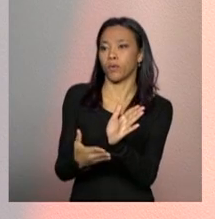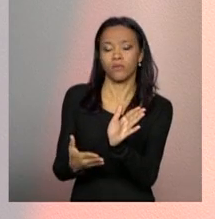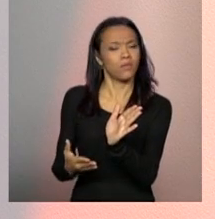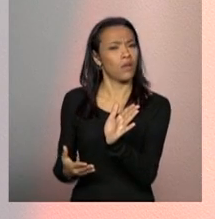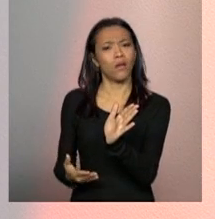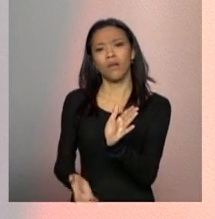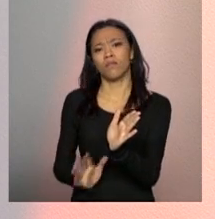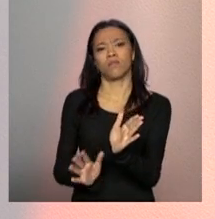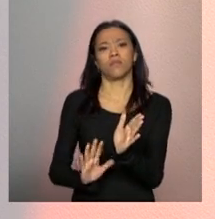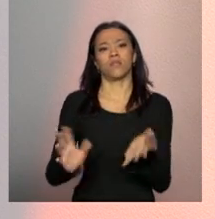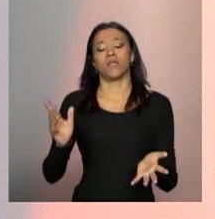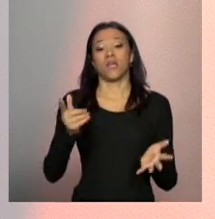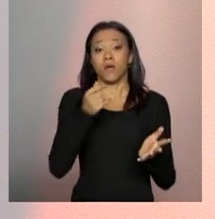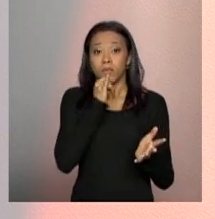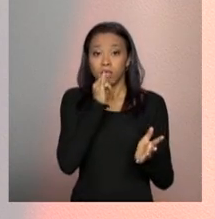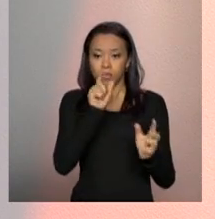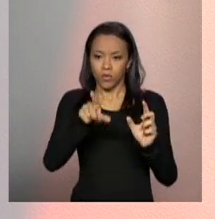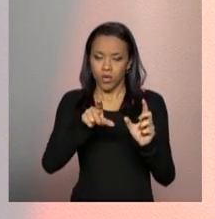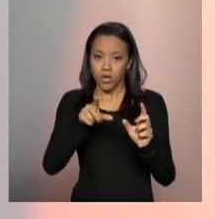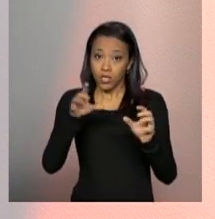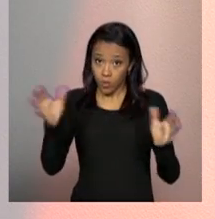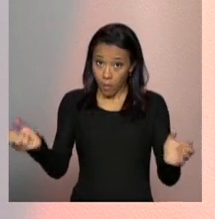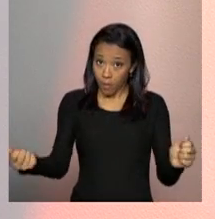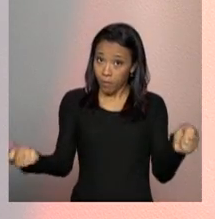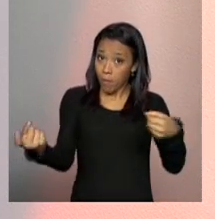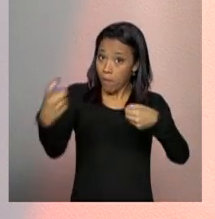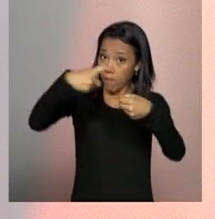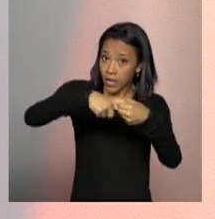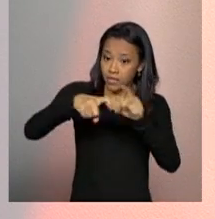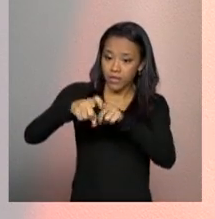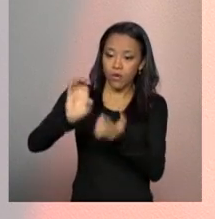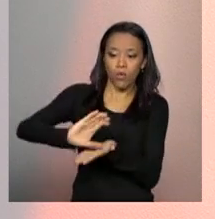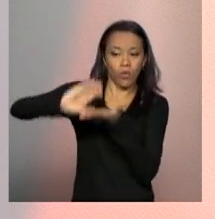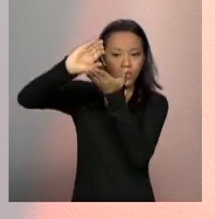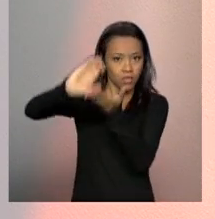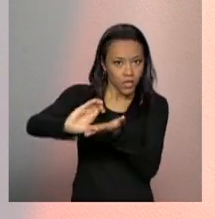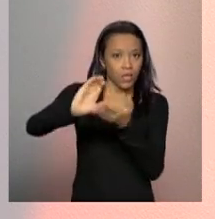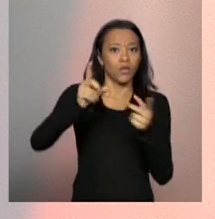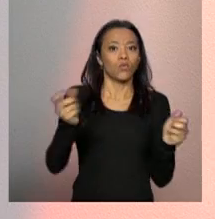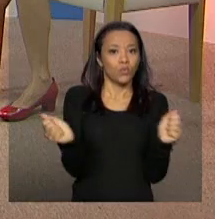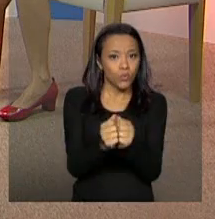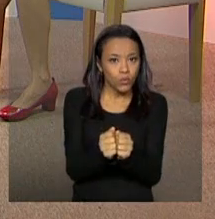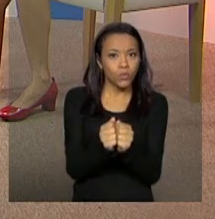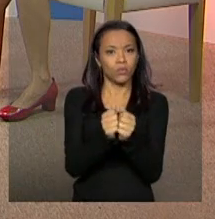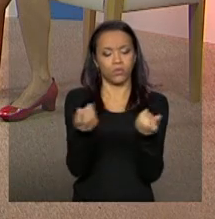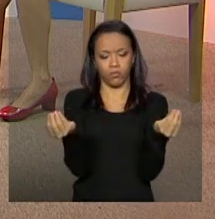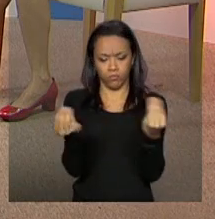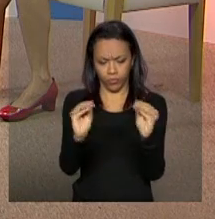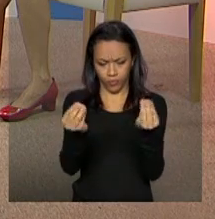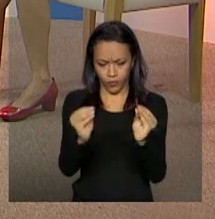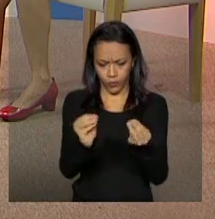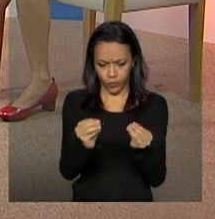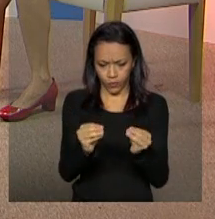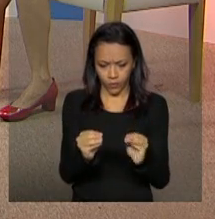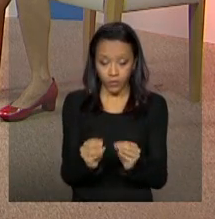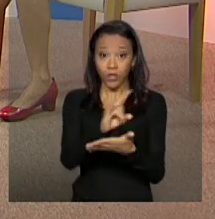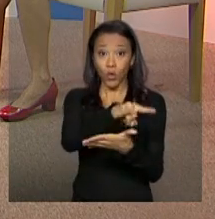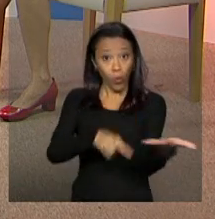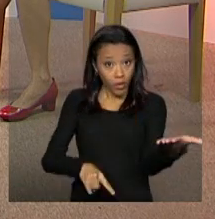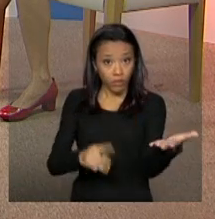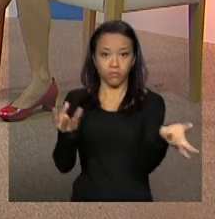diretrizes para que a gestão, em parceria com o Conselho, depois da conferência, organize essas diretrizes num documento que vai constituir o plano